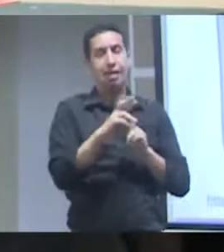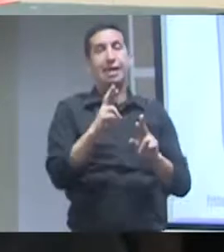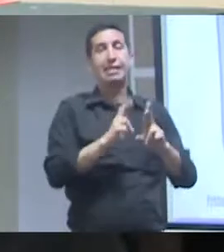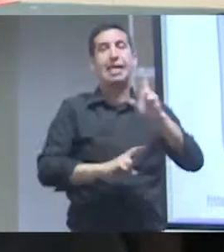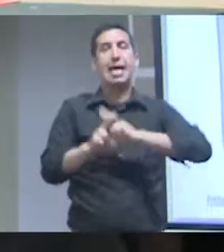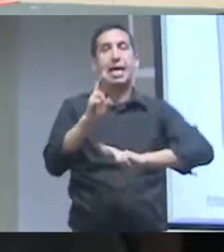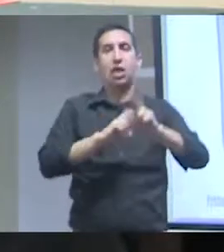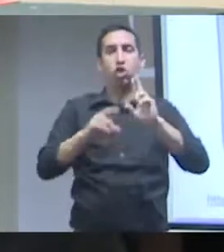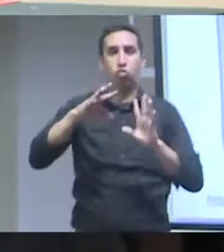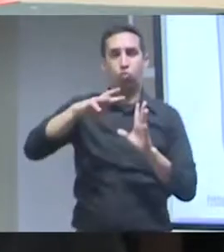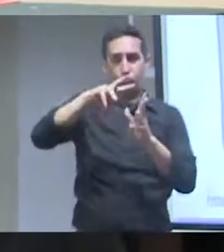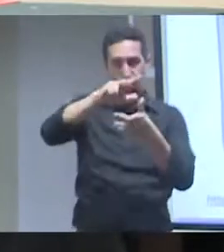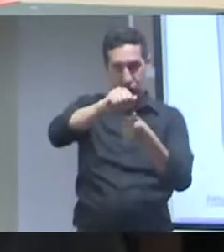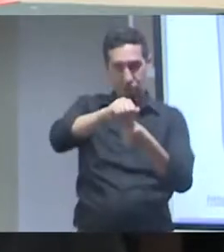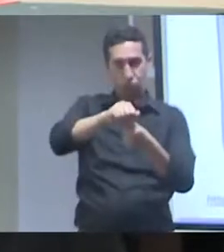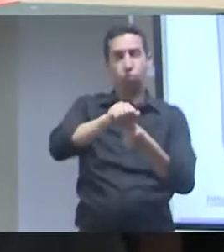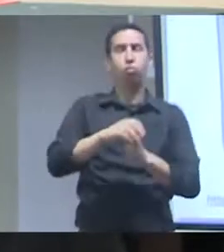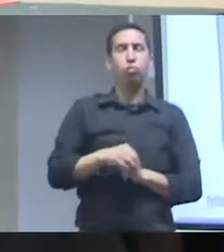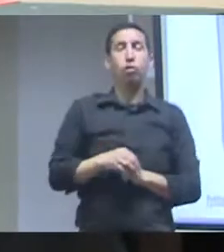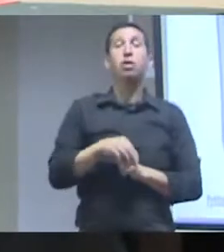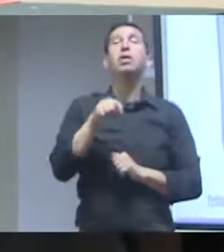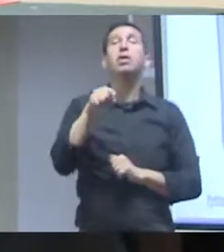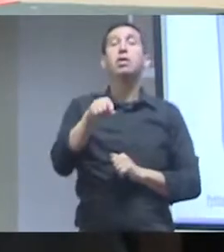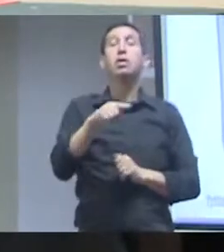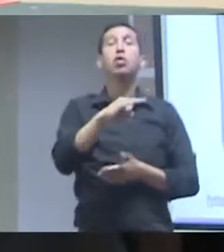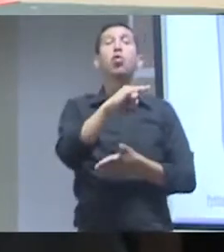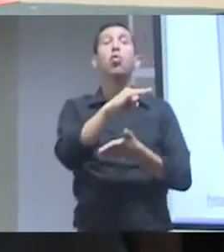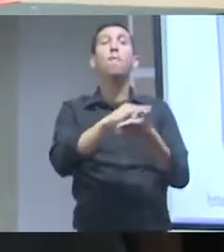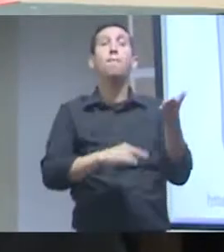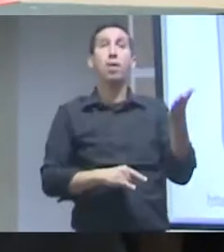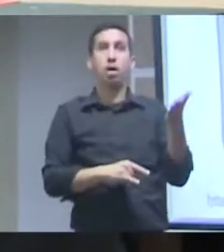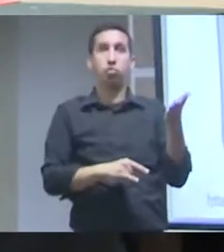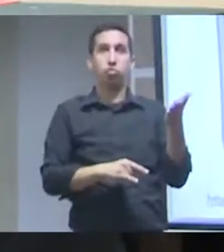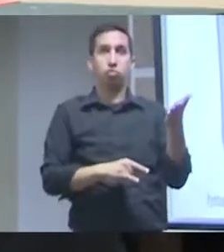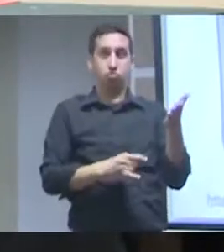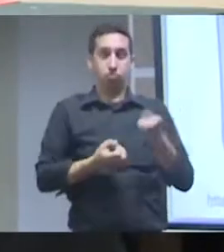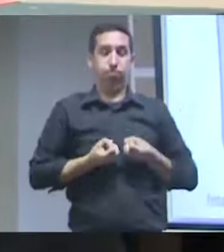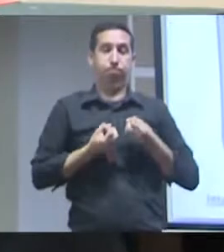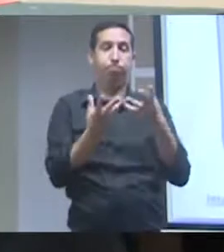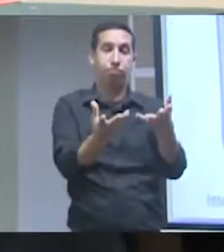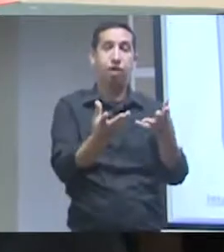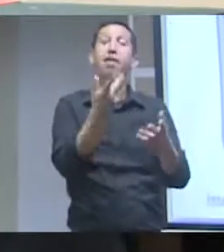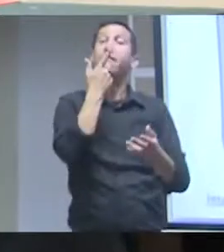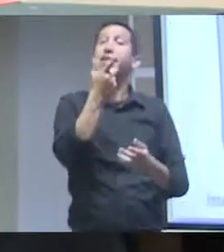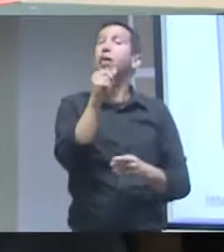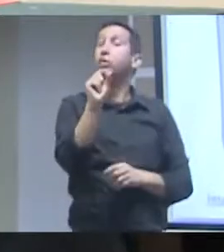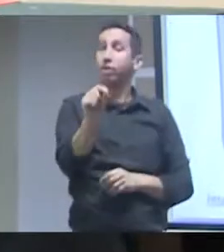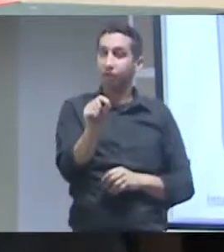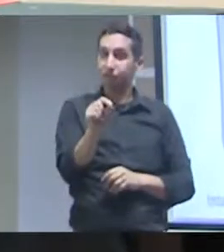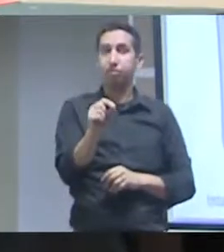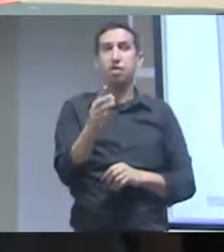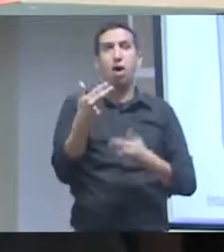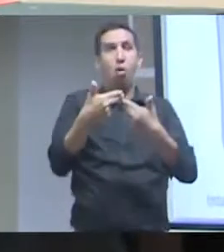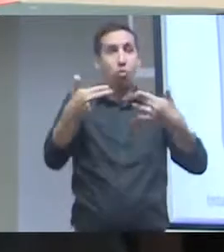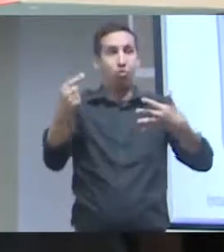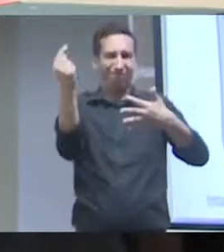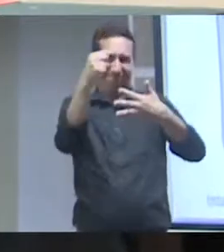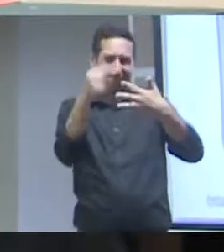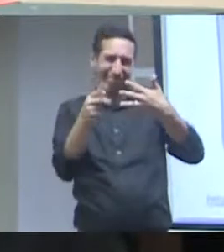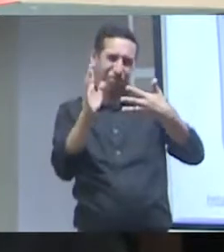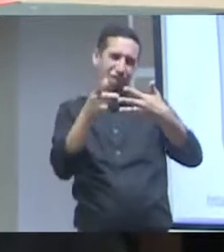manifesto, tem alguns desses aspectos que eu levantei com a base